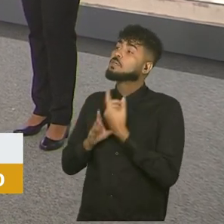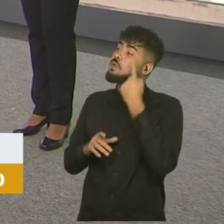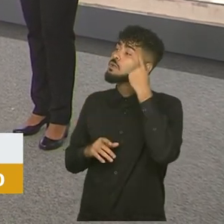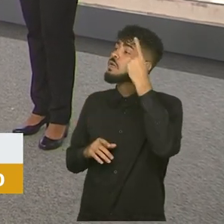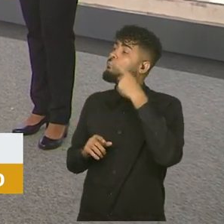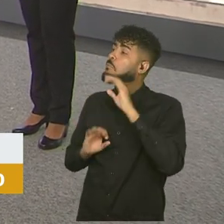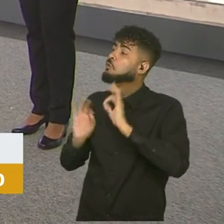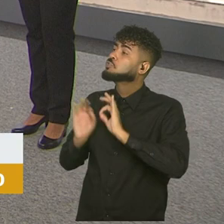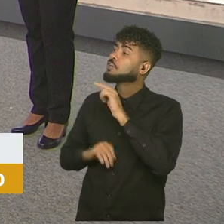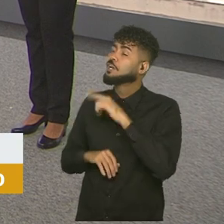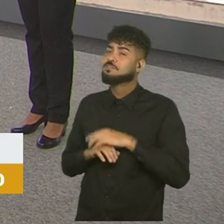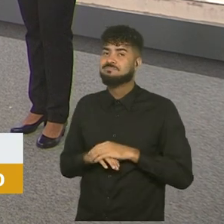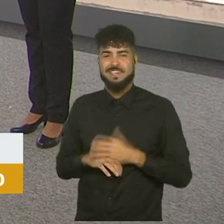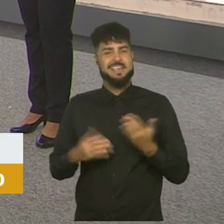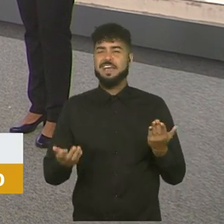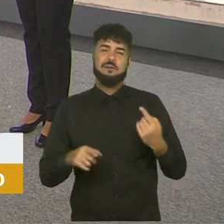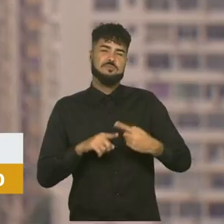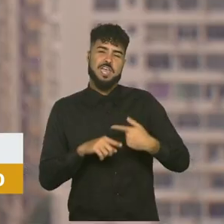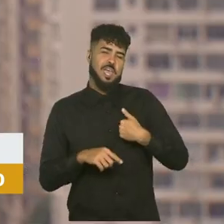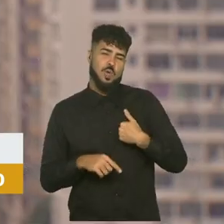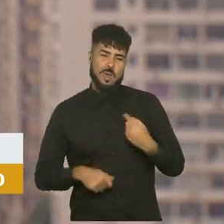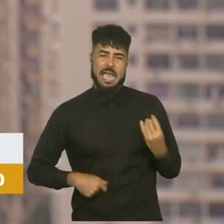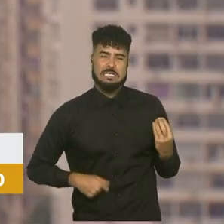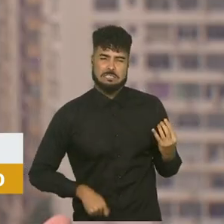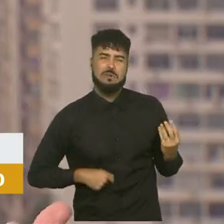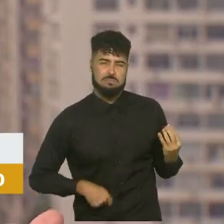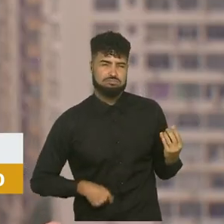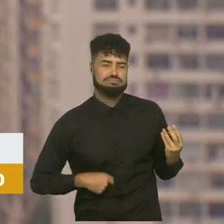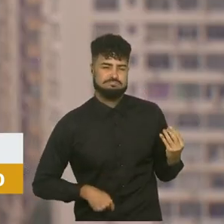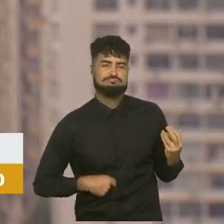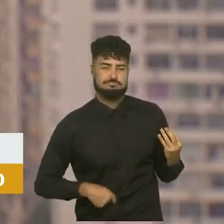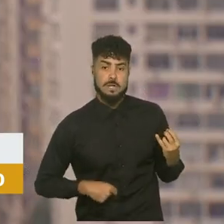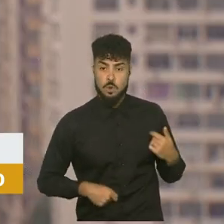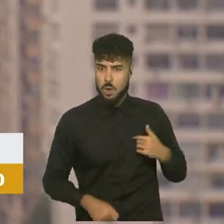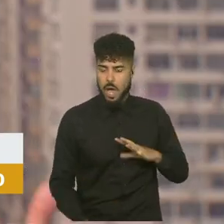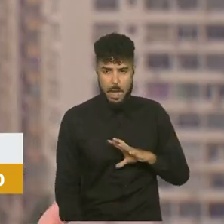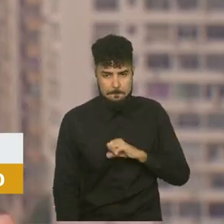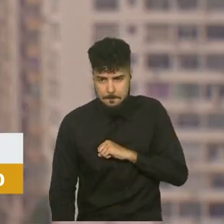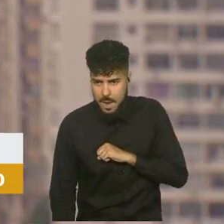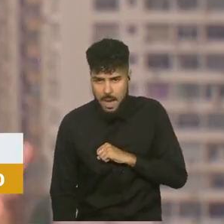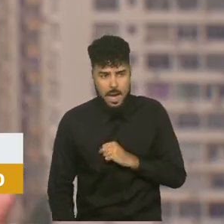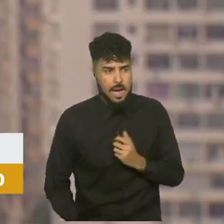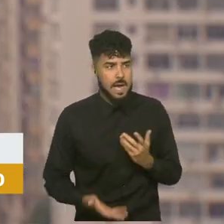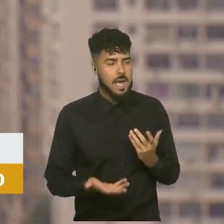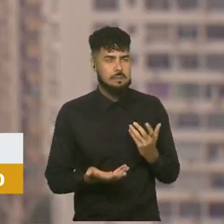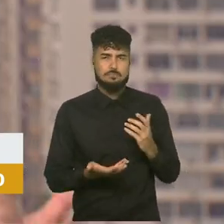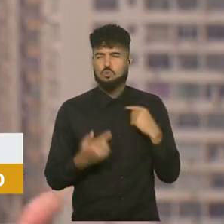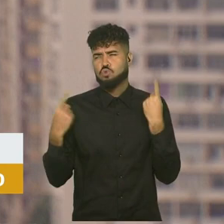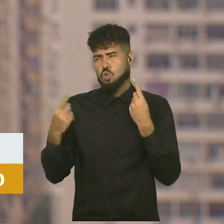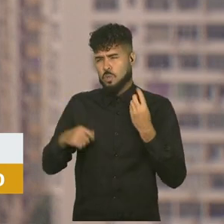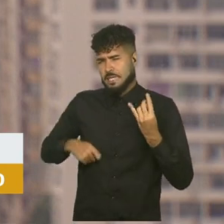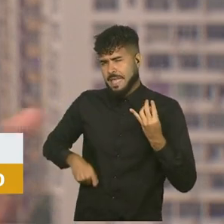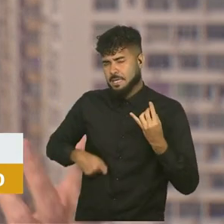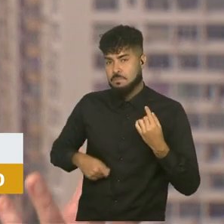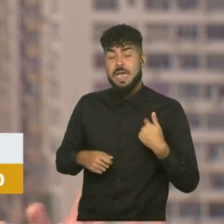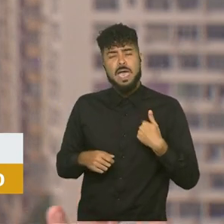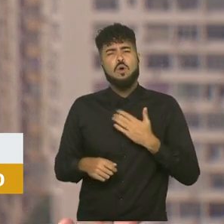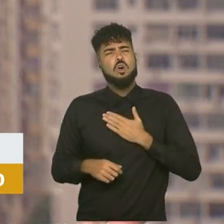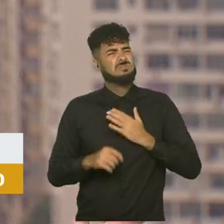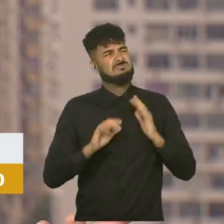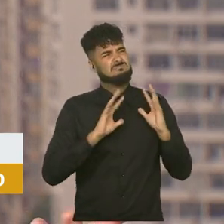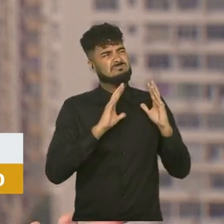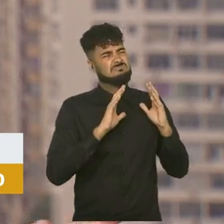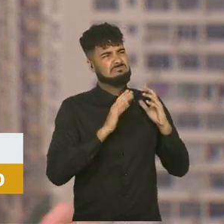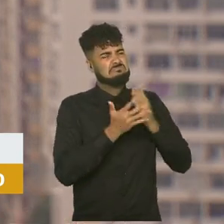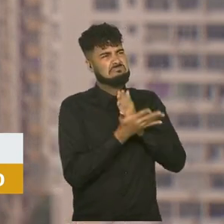Nasceu porque eu, como guitarrista, sempre fui amante do... Todo guitarrista, embora eu adore vários estilos, eu